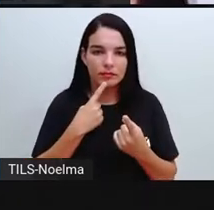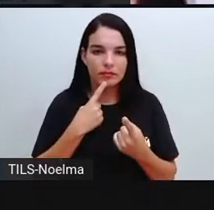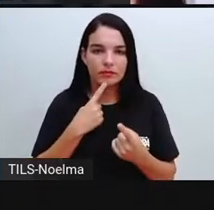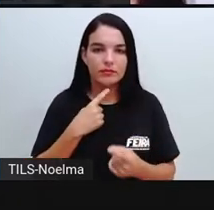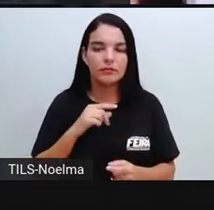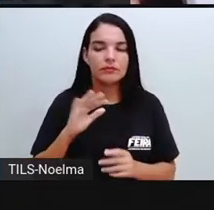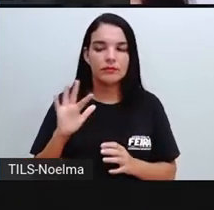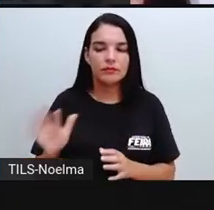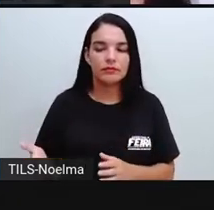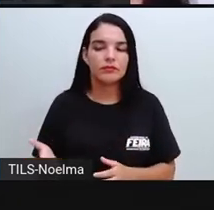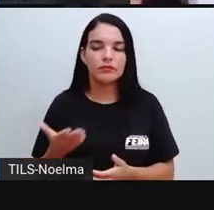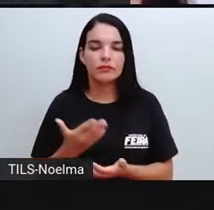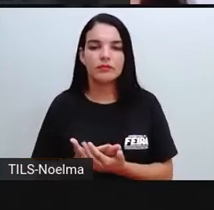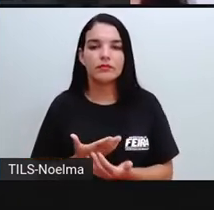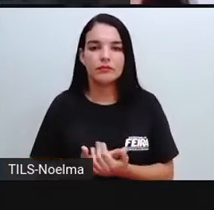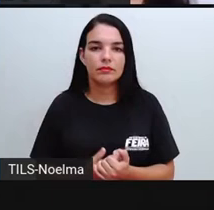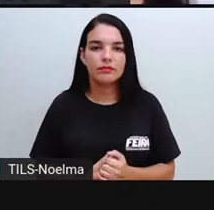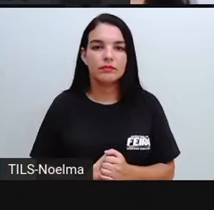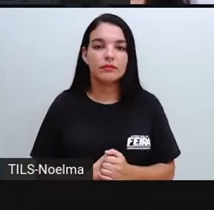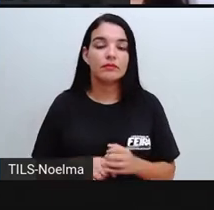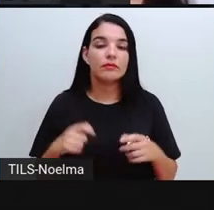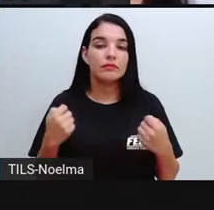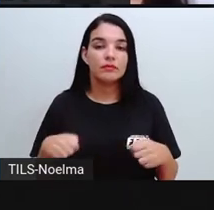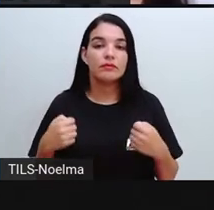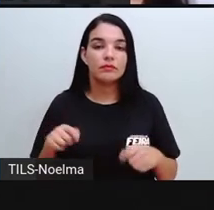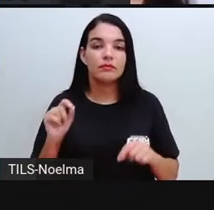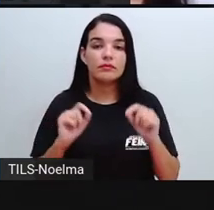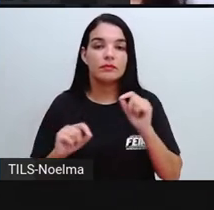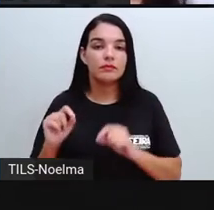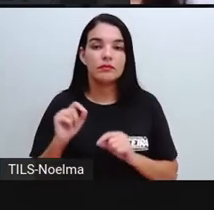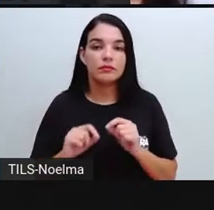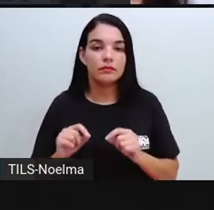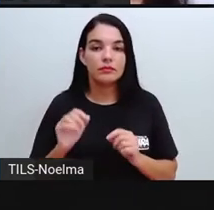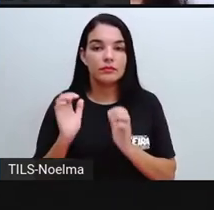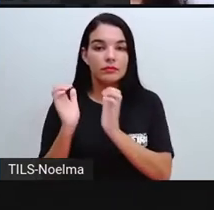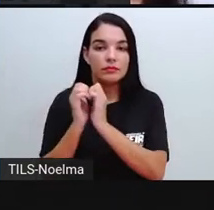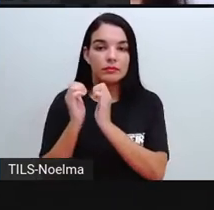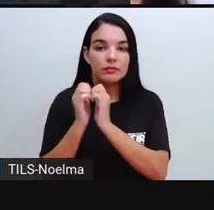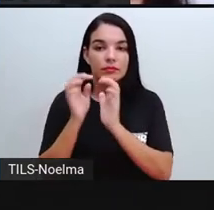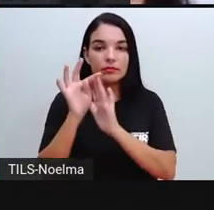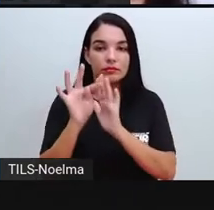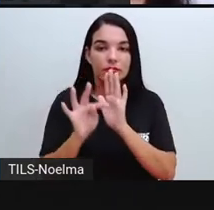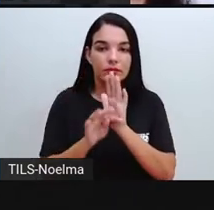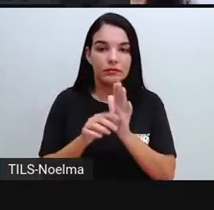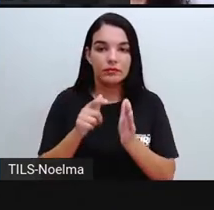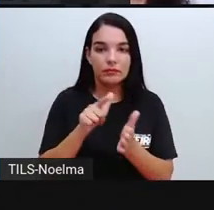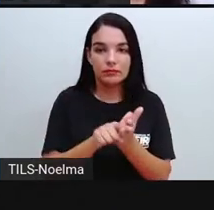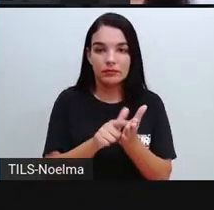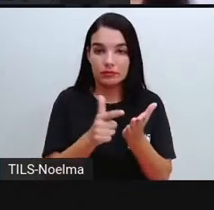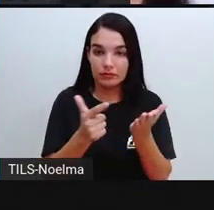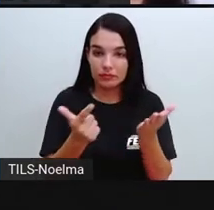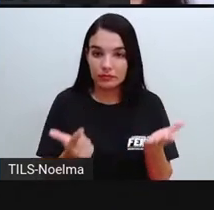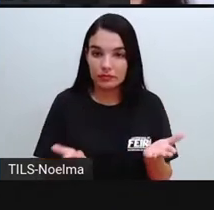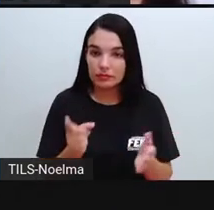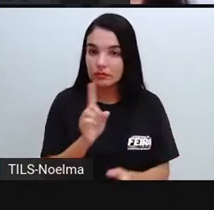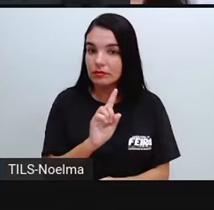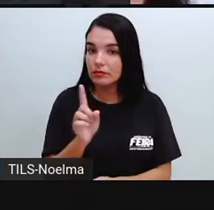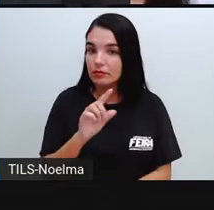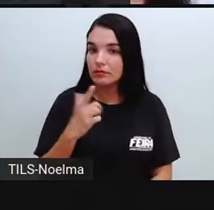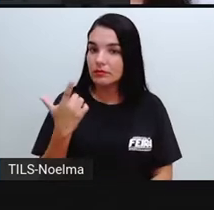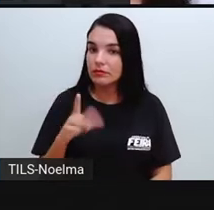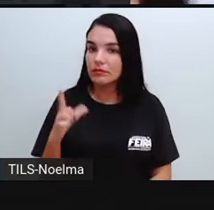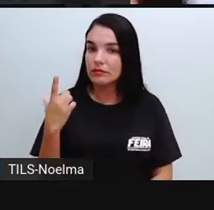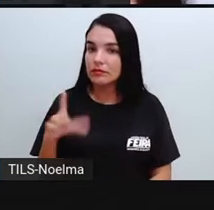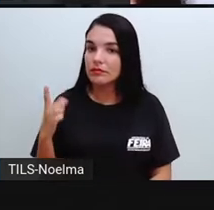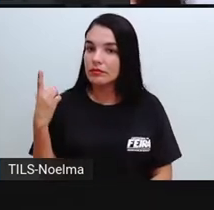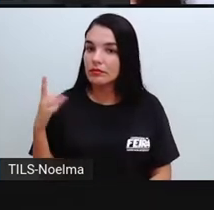já estudou, mas a gente precisa recordar que a entrevista é um gênero textual jornalístico, não literário,